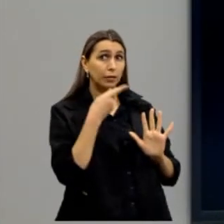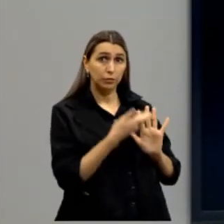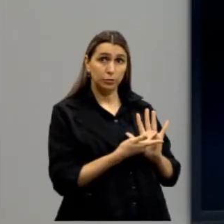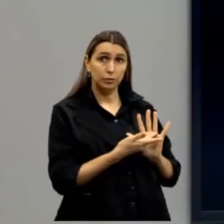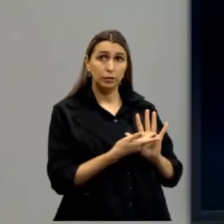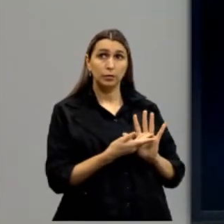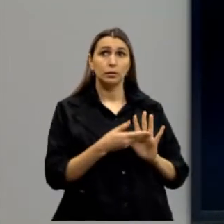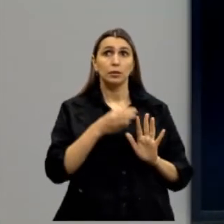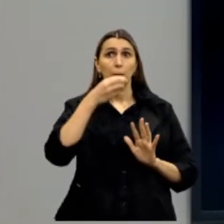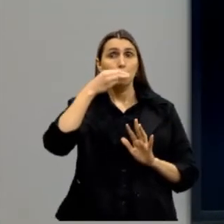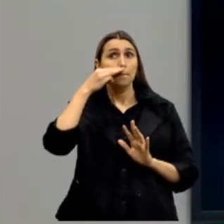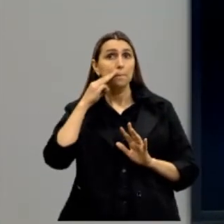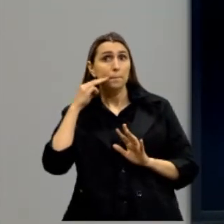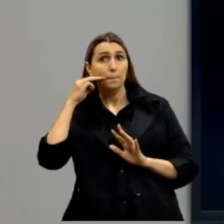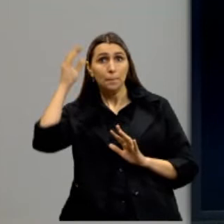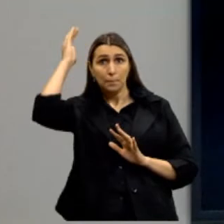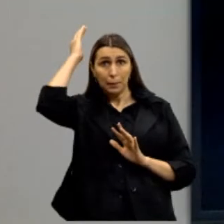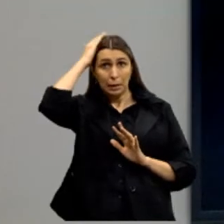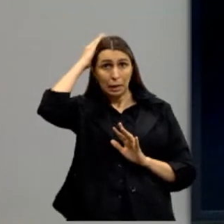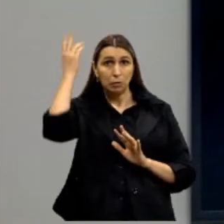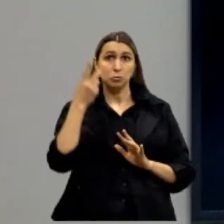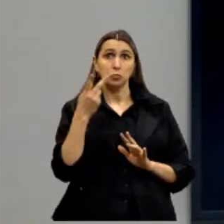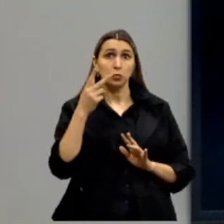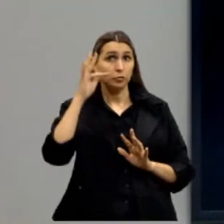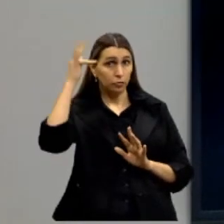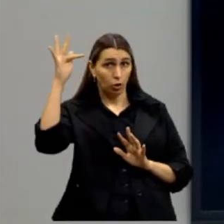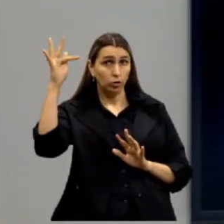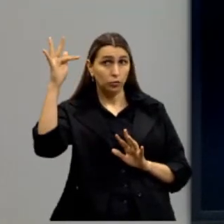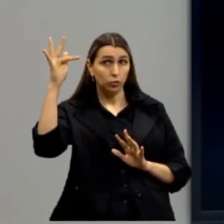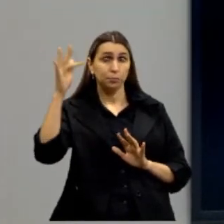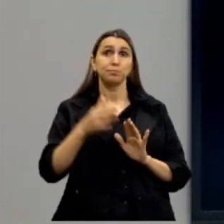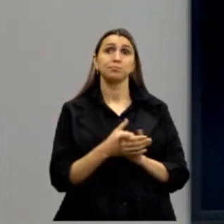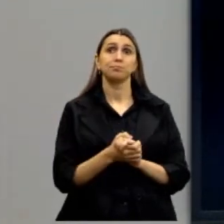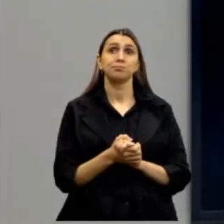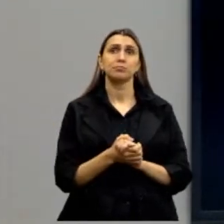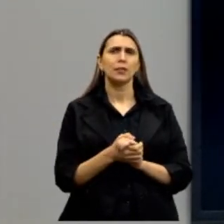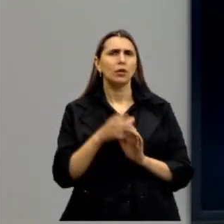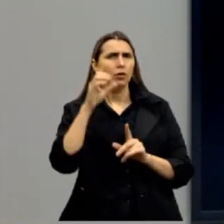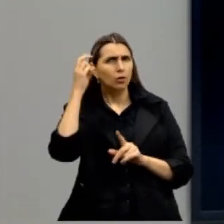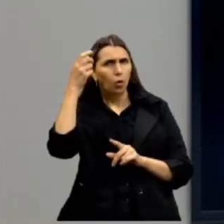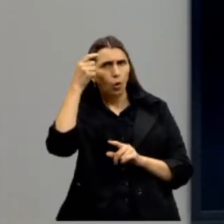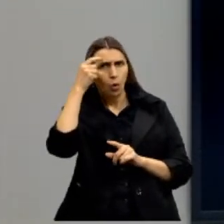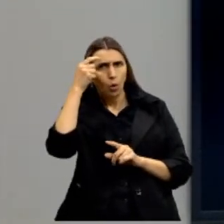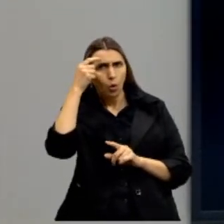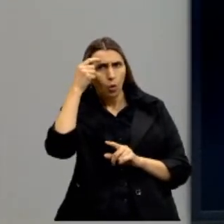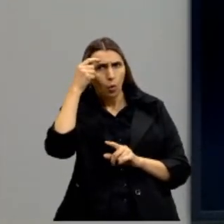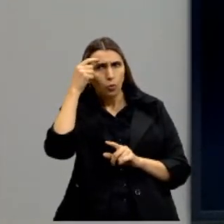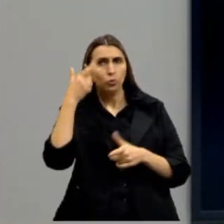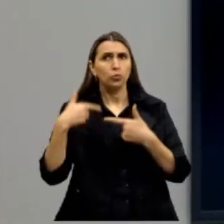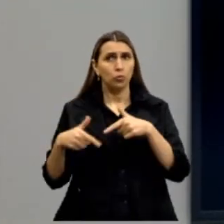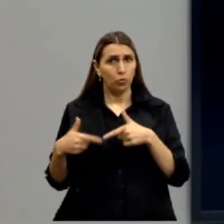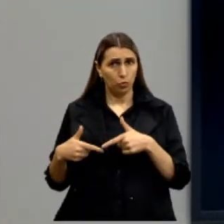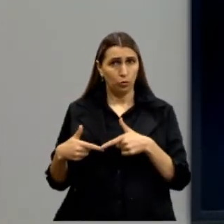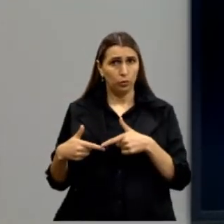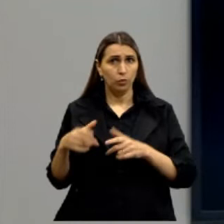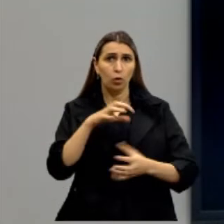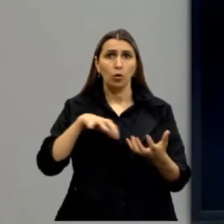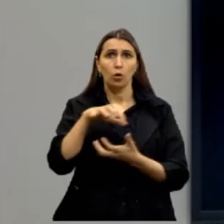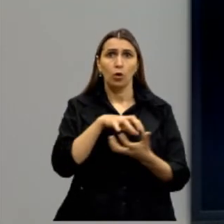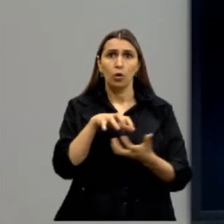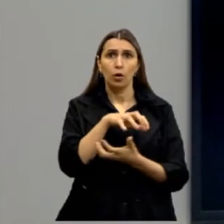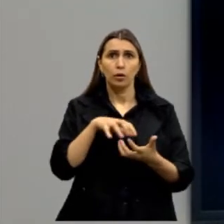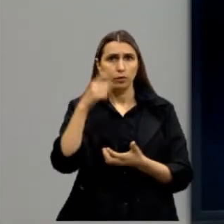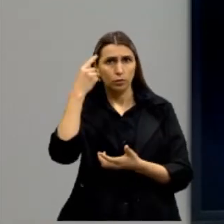Marx e Engels, também muito conhecidos, eles trazem, então, a conscientização do proletariado, ou com uma revolução,